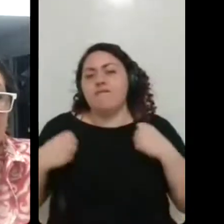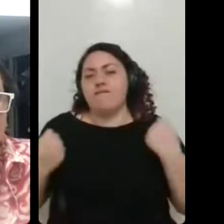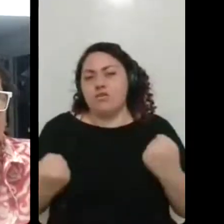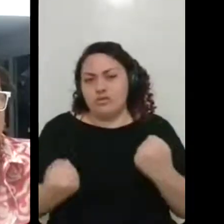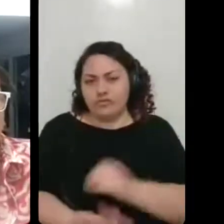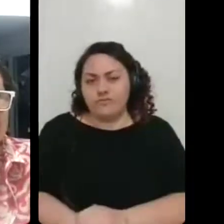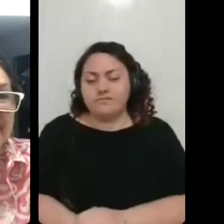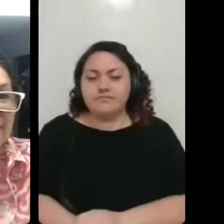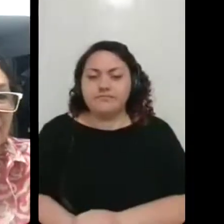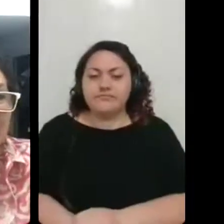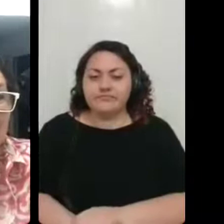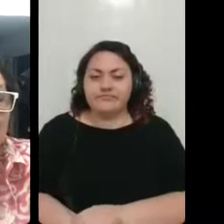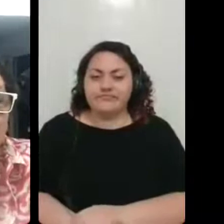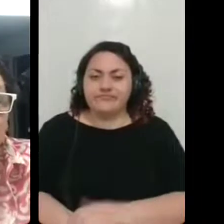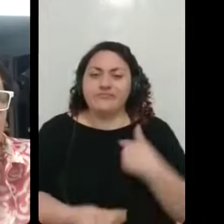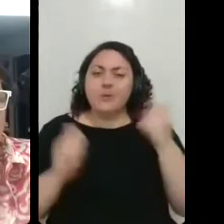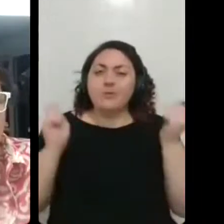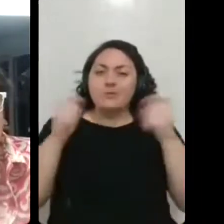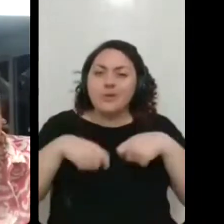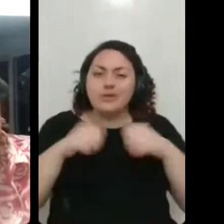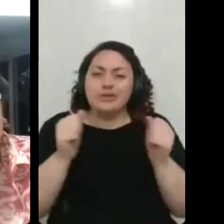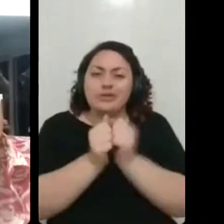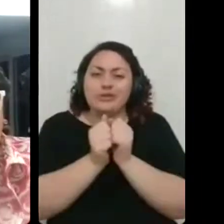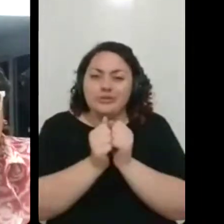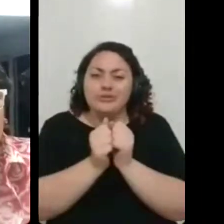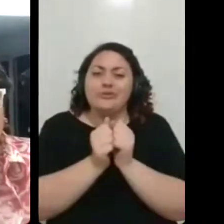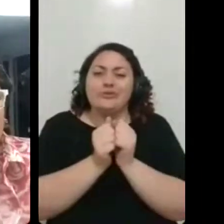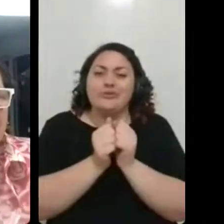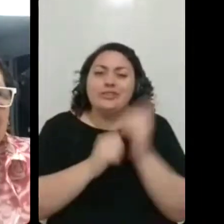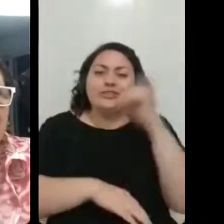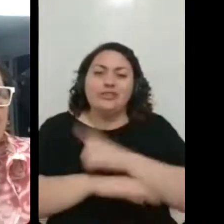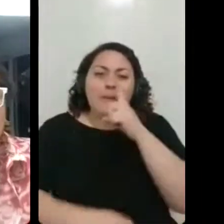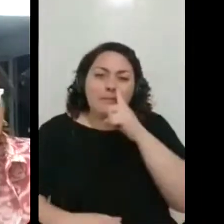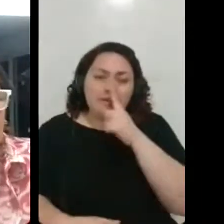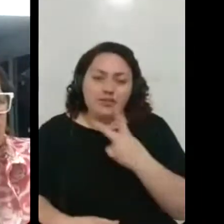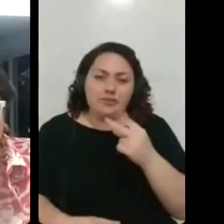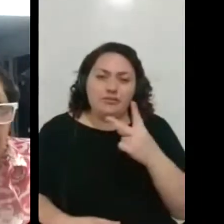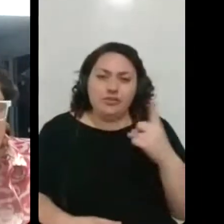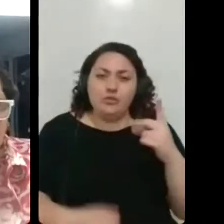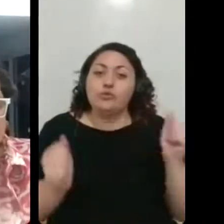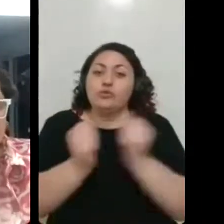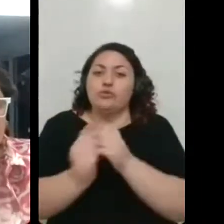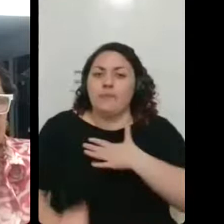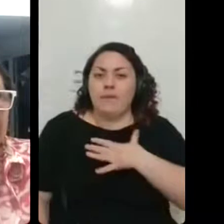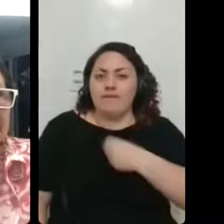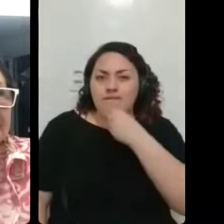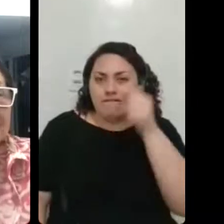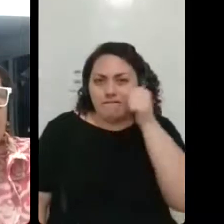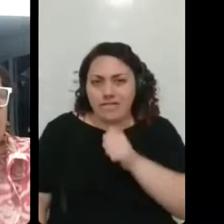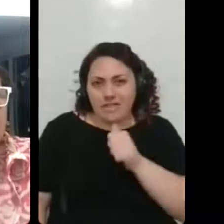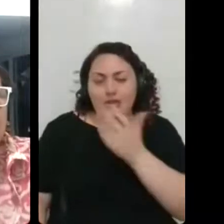passar o dia das mães de 2021 com os meus filhos num piquenique foi um momento né?